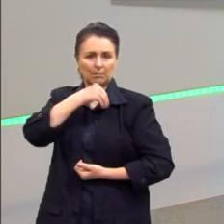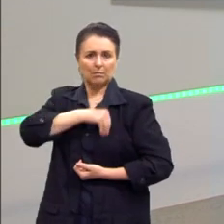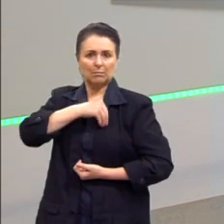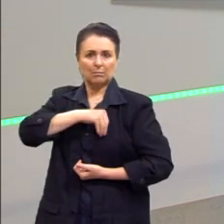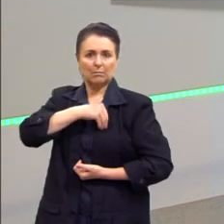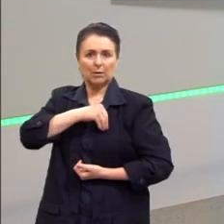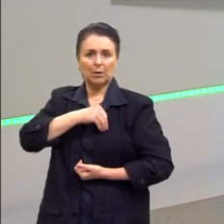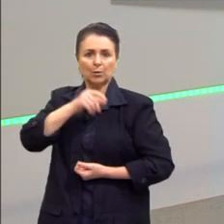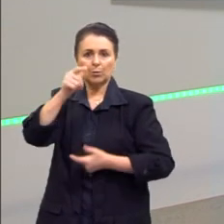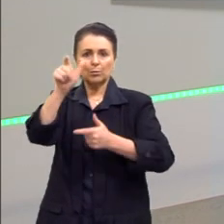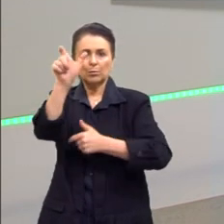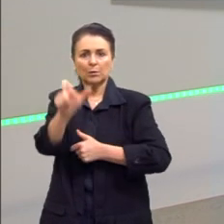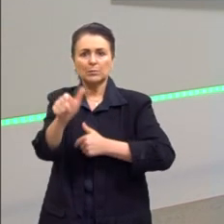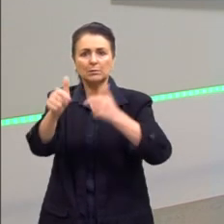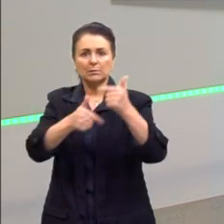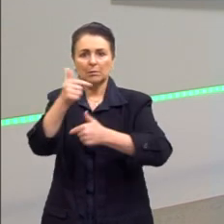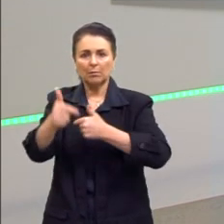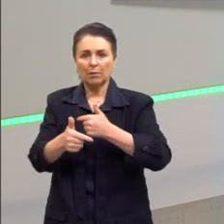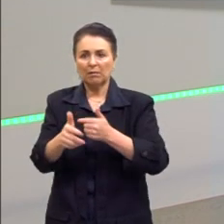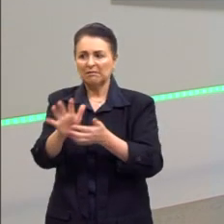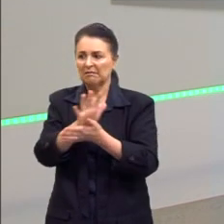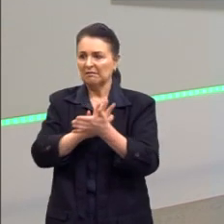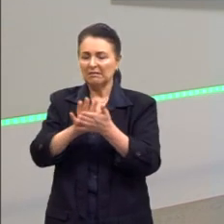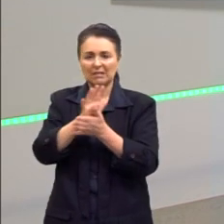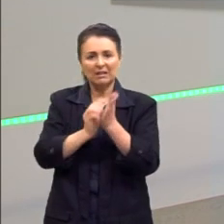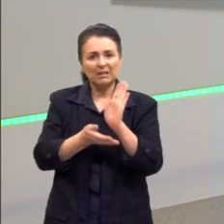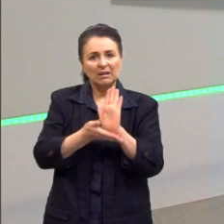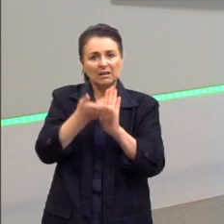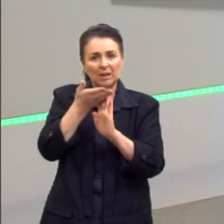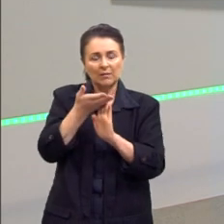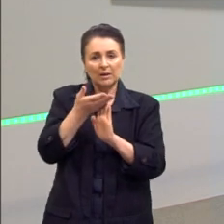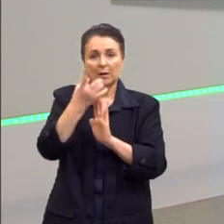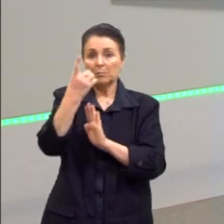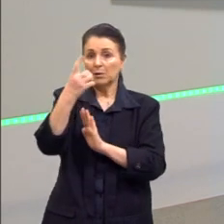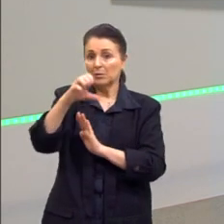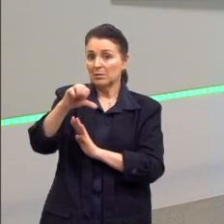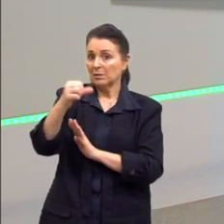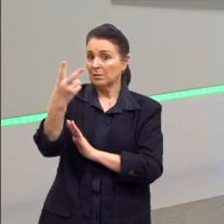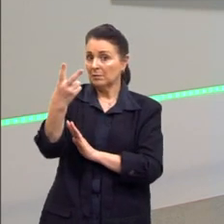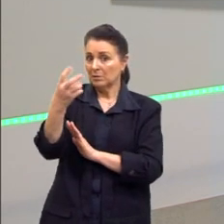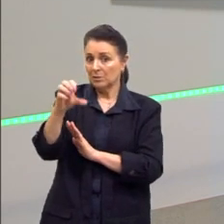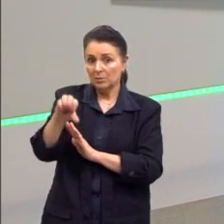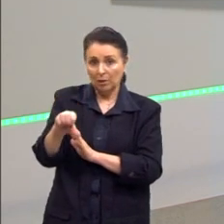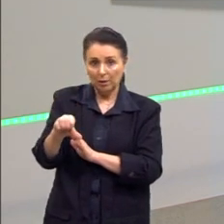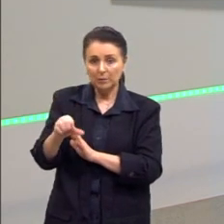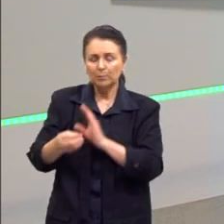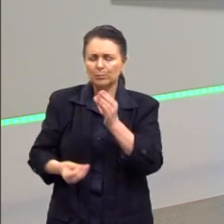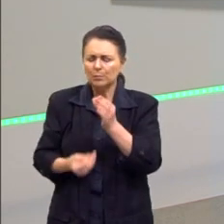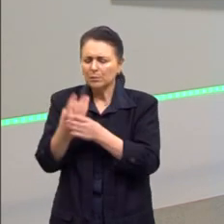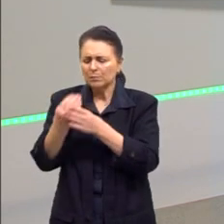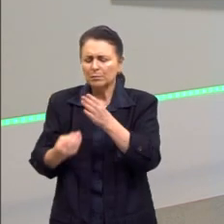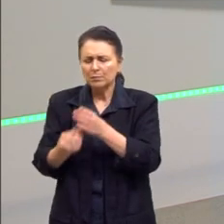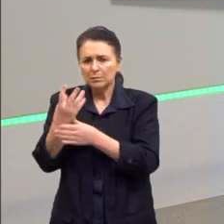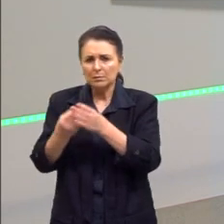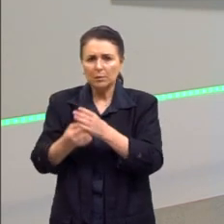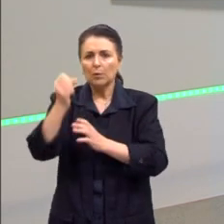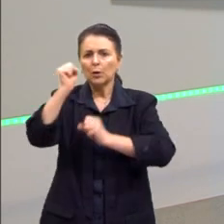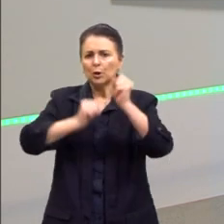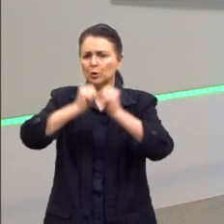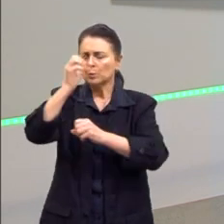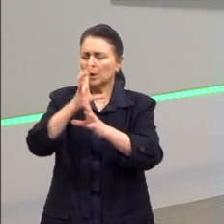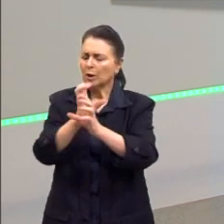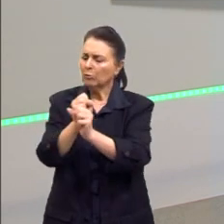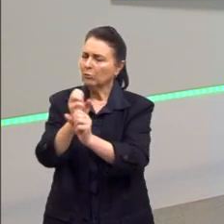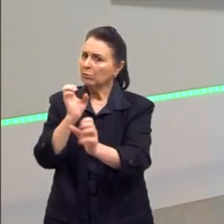congelada. A crise de 29 também acontece por quê? Estavam produzindo muito, a indústria lucrava muito, tinha muita